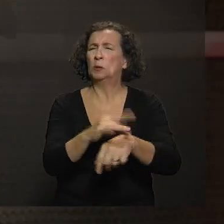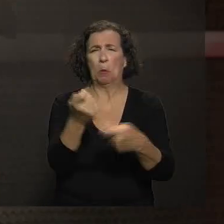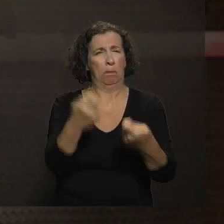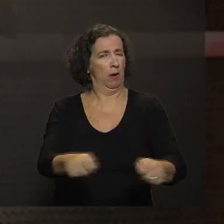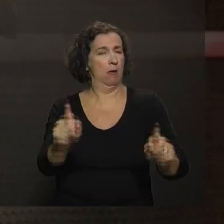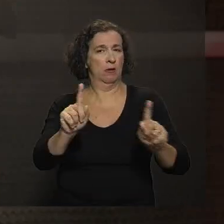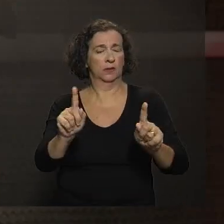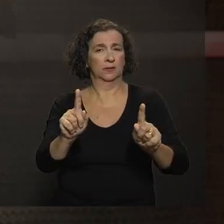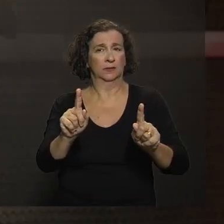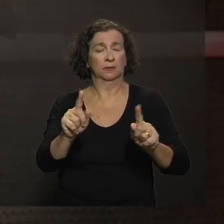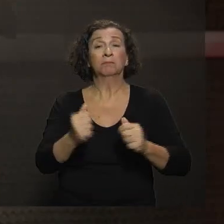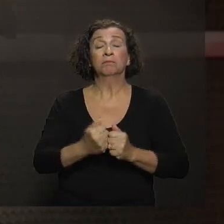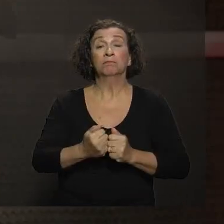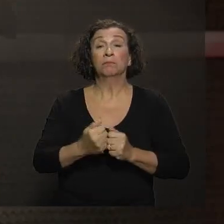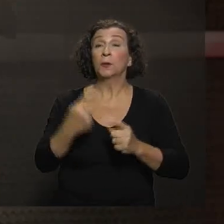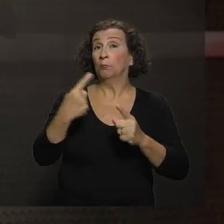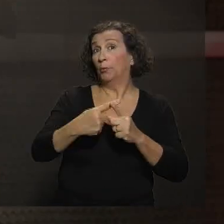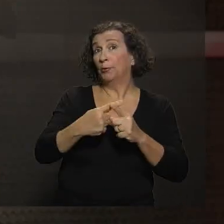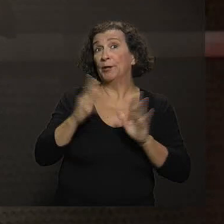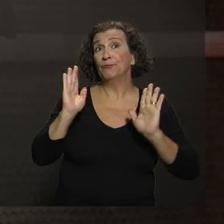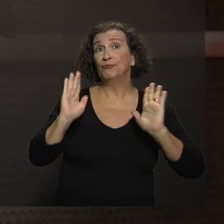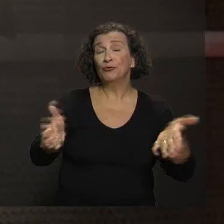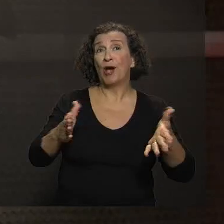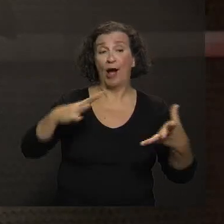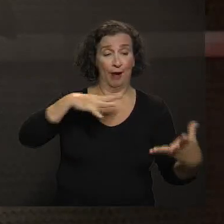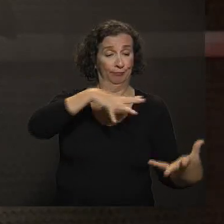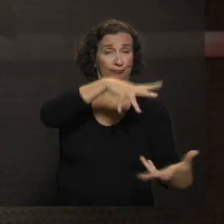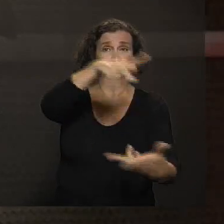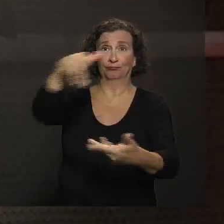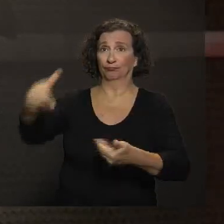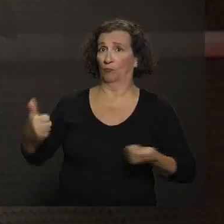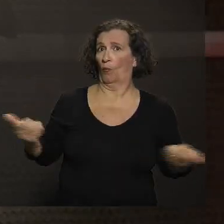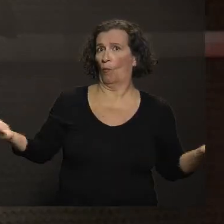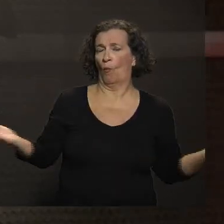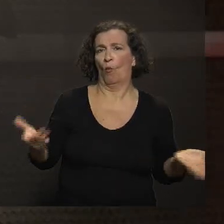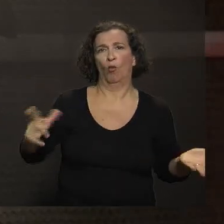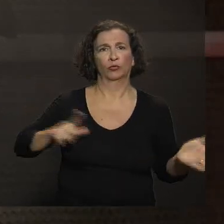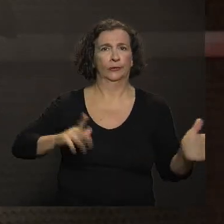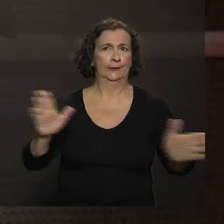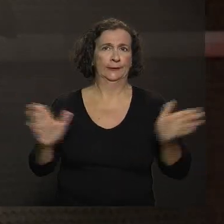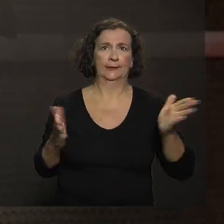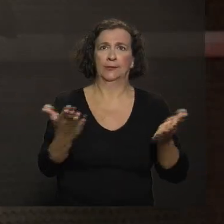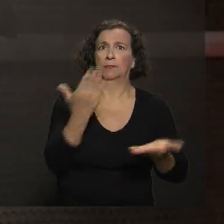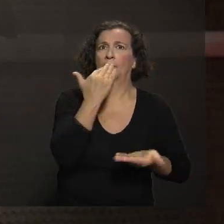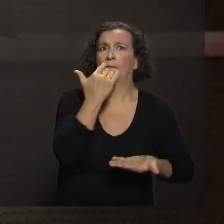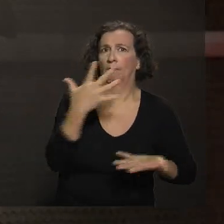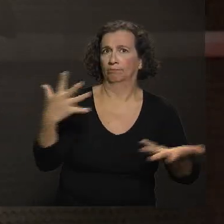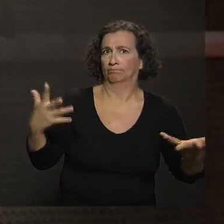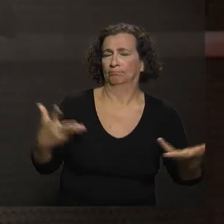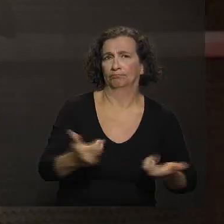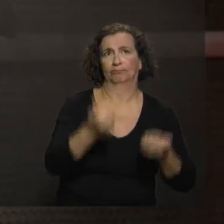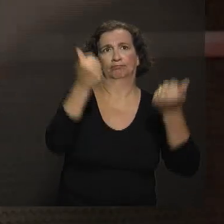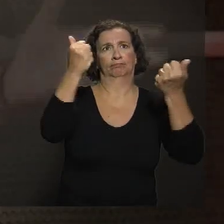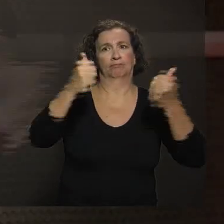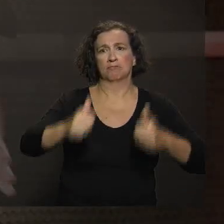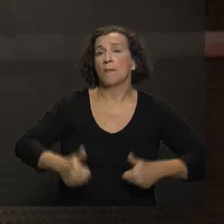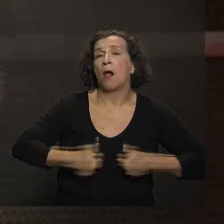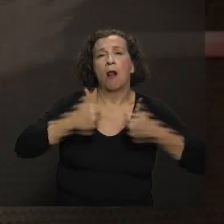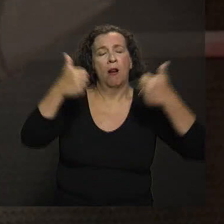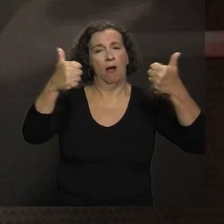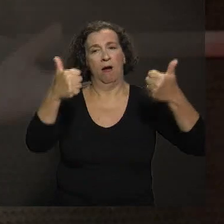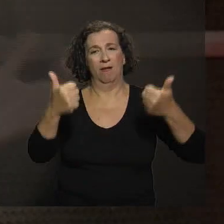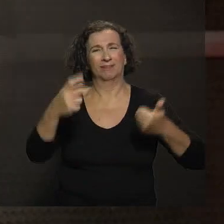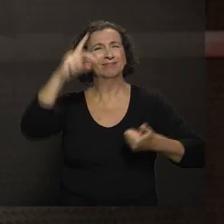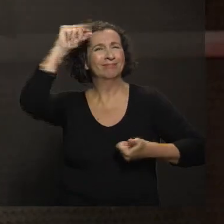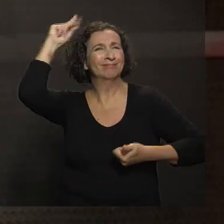porque de uma maneira em geral no planeta, a gente hoje tem acesso à alimentação muito maior do que, por